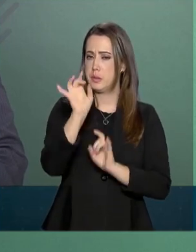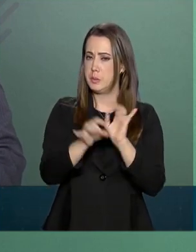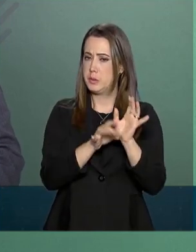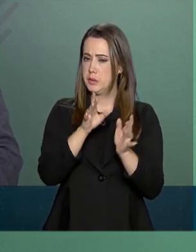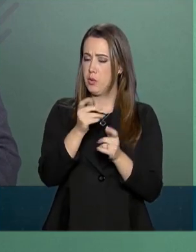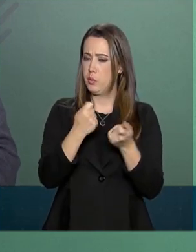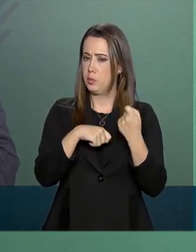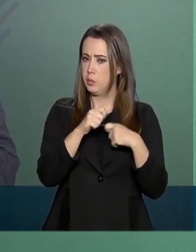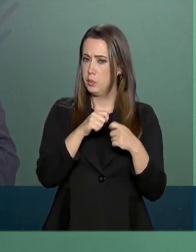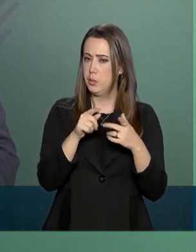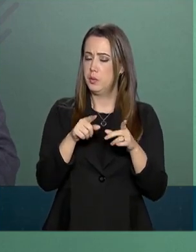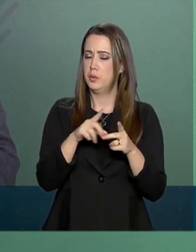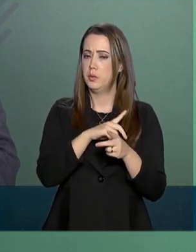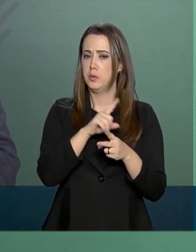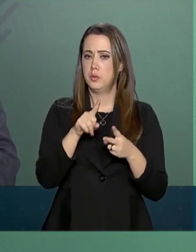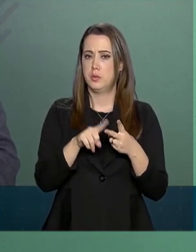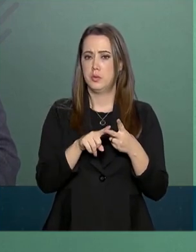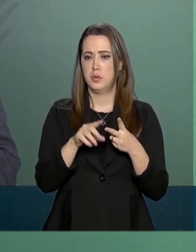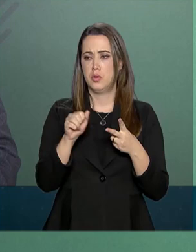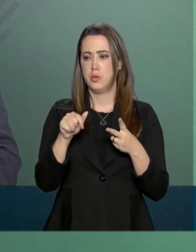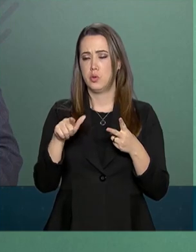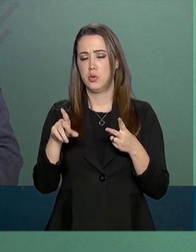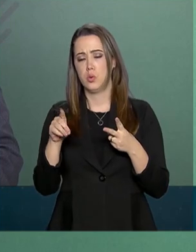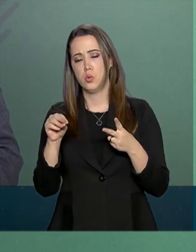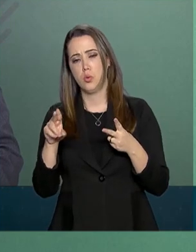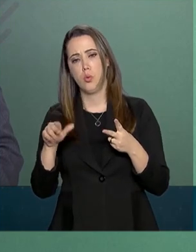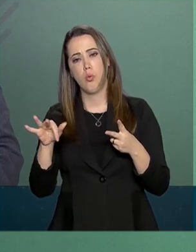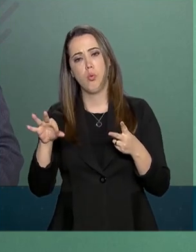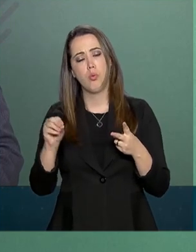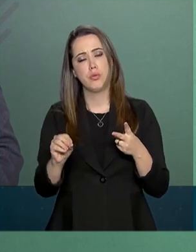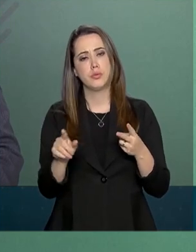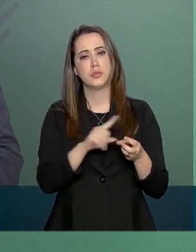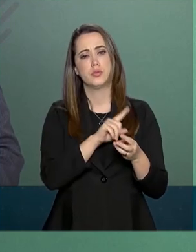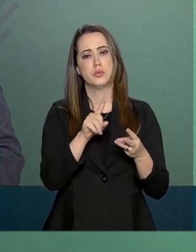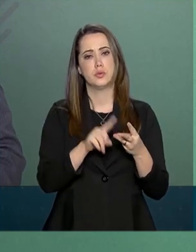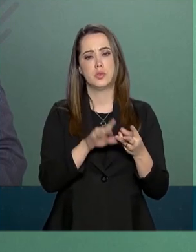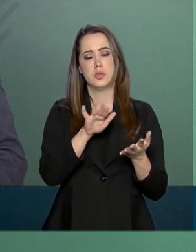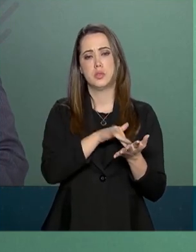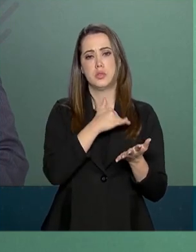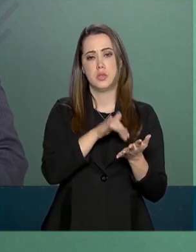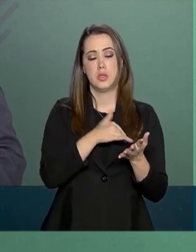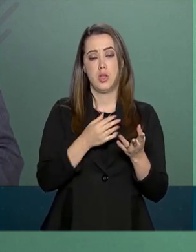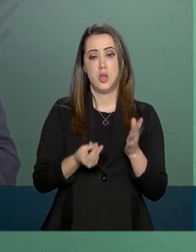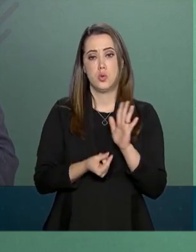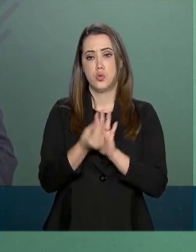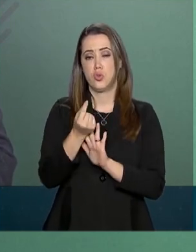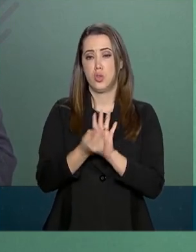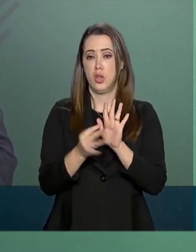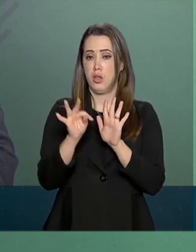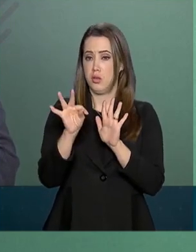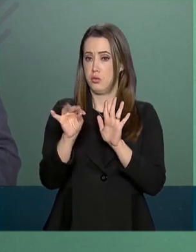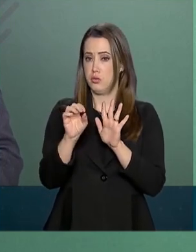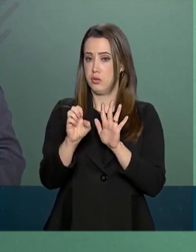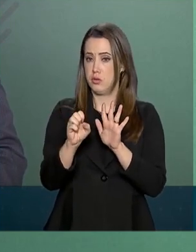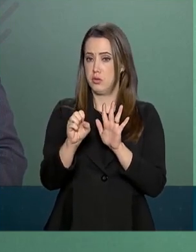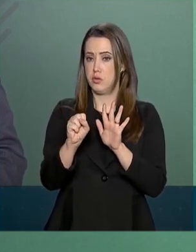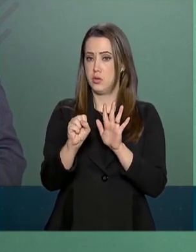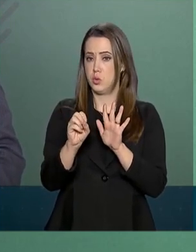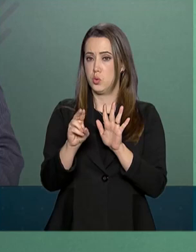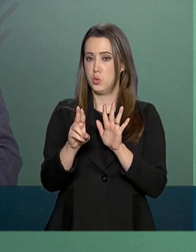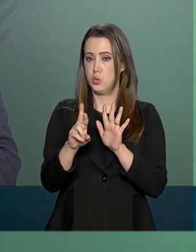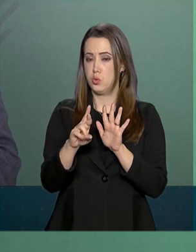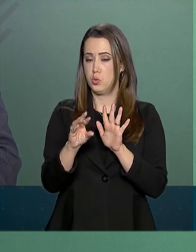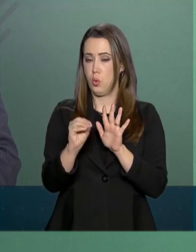Adolfo Sarche Sida e o secretário de tesouro nacional Mansueto Almeida,